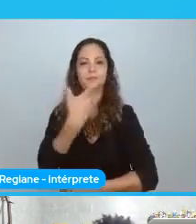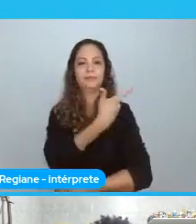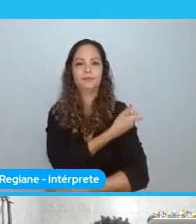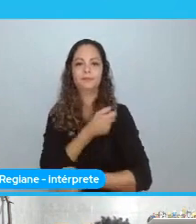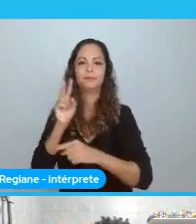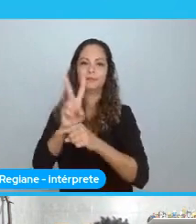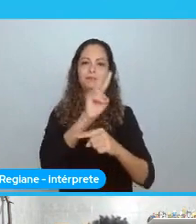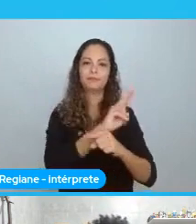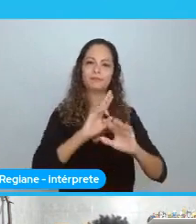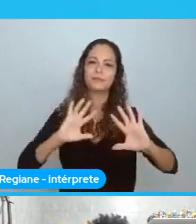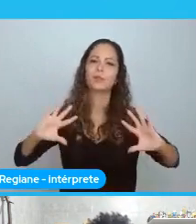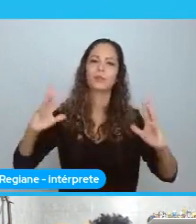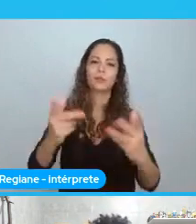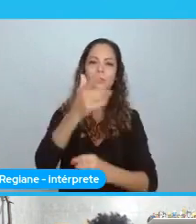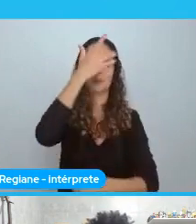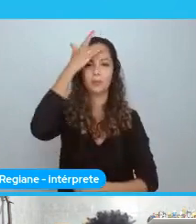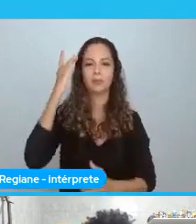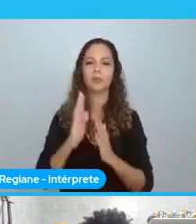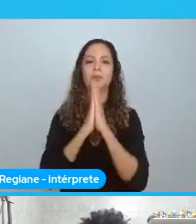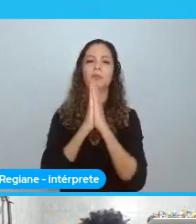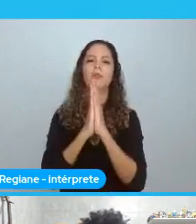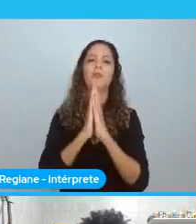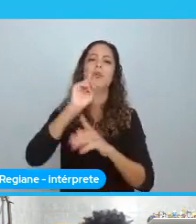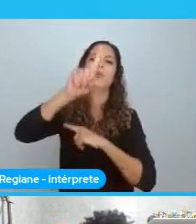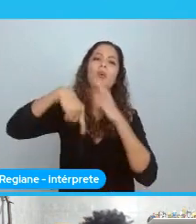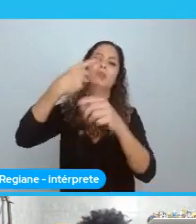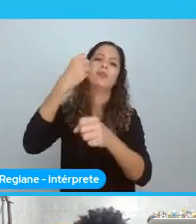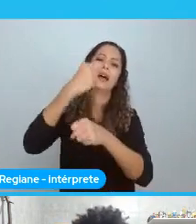por favor. Votem certo ano que vem.